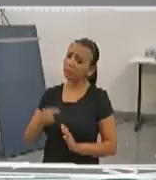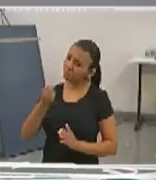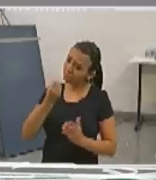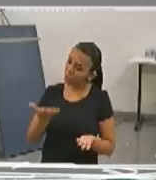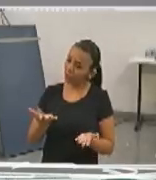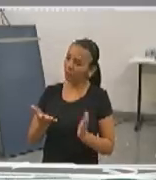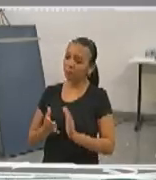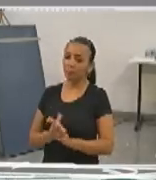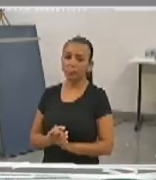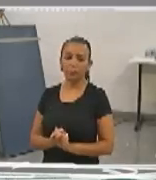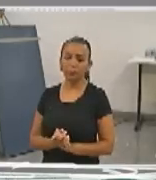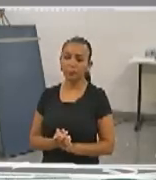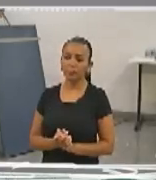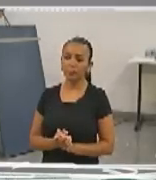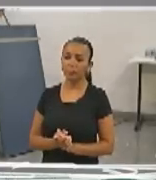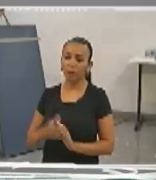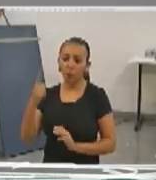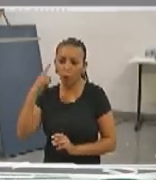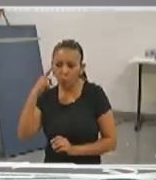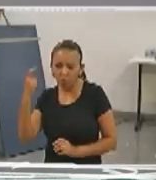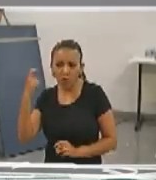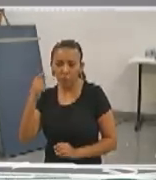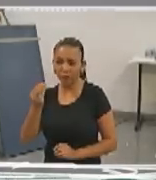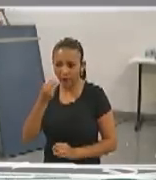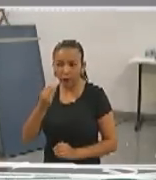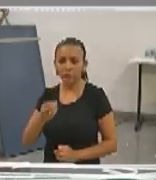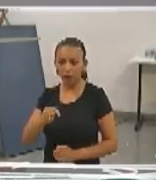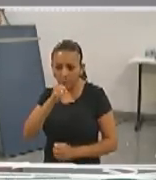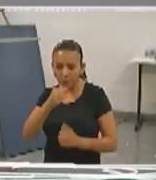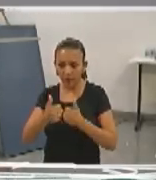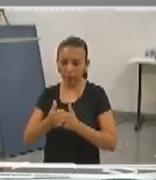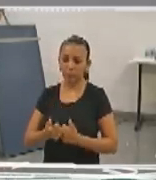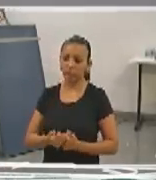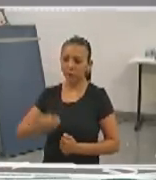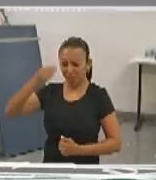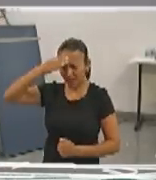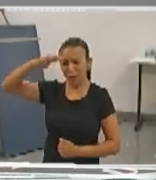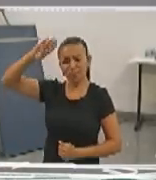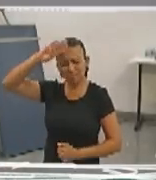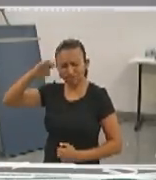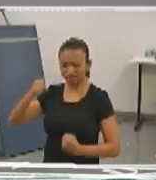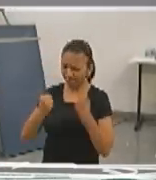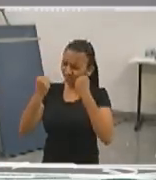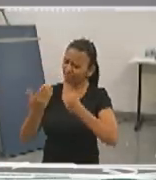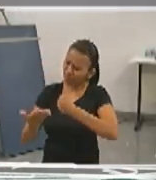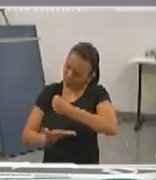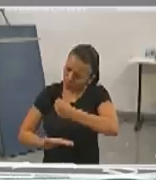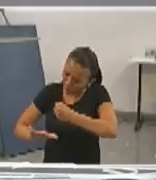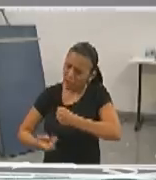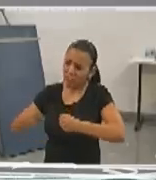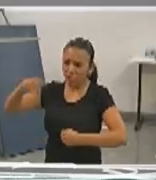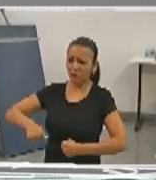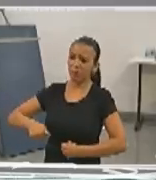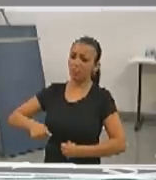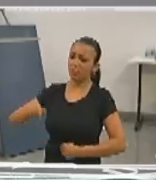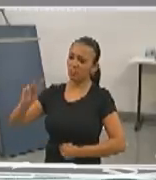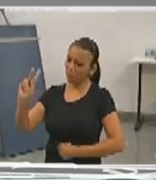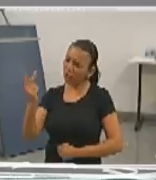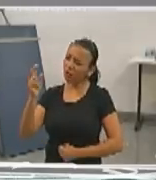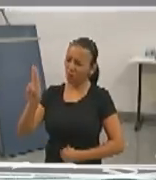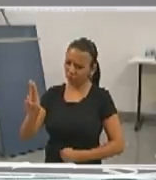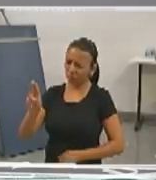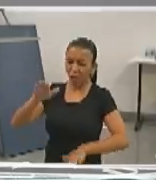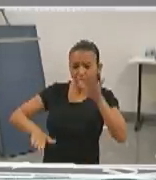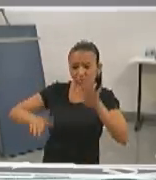Mais perto do microfone. Desculpa. A enfermagem é a força motriz do HU. A gente, quando